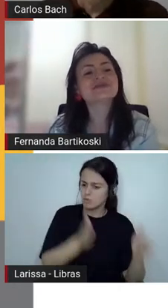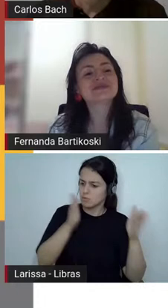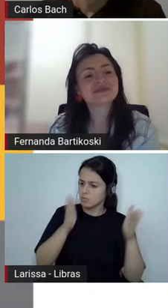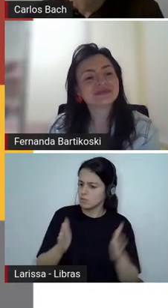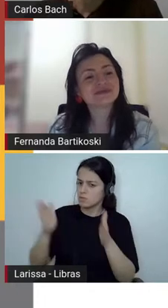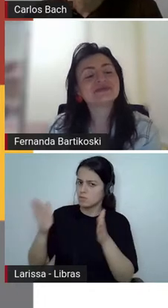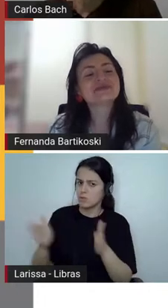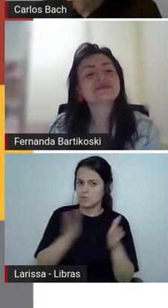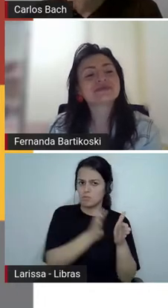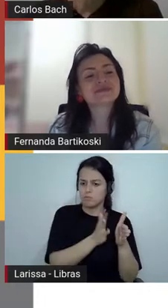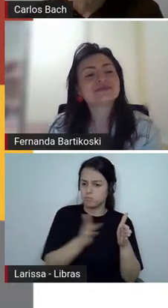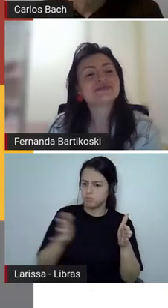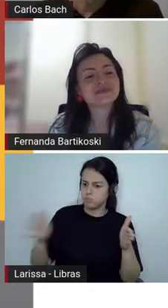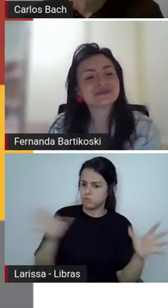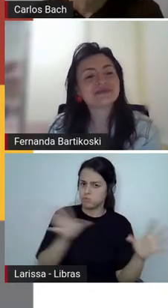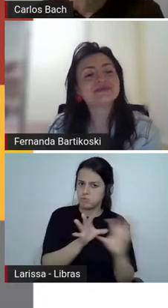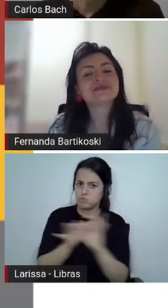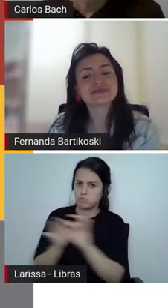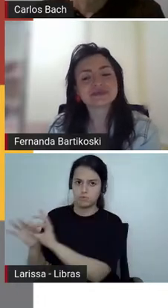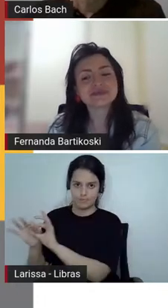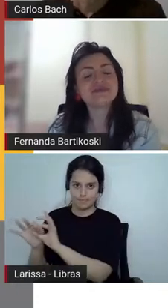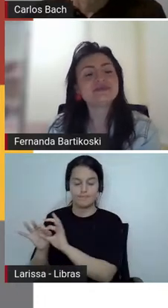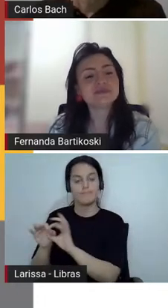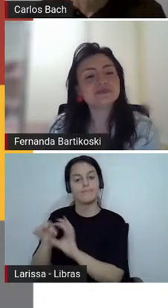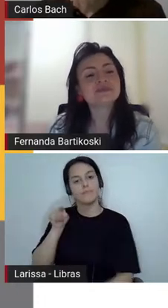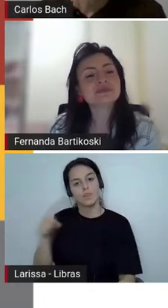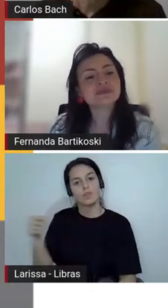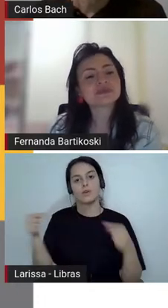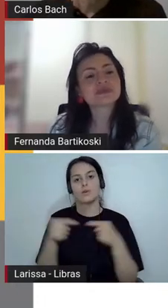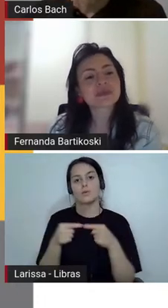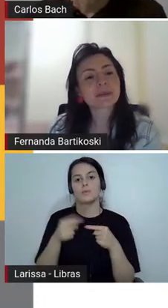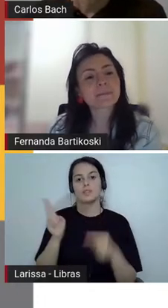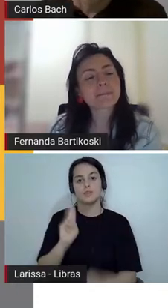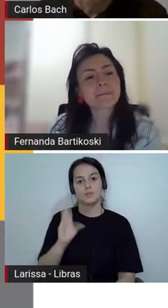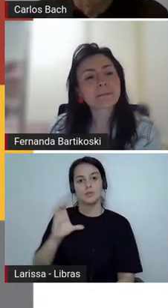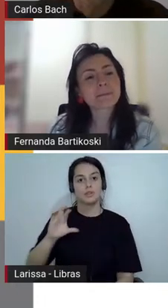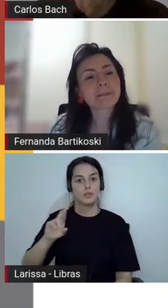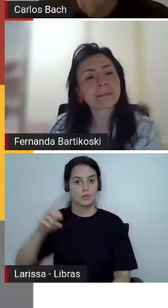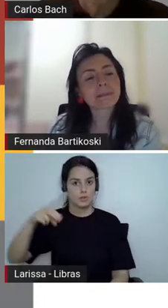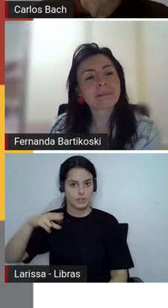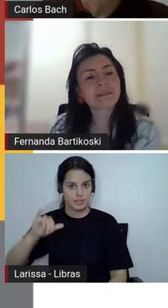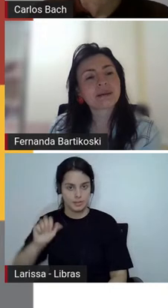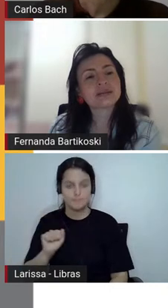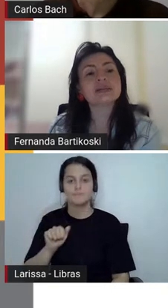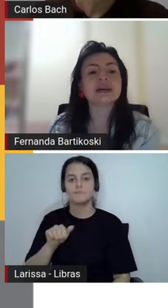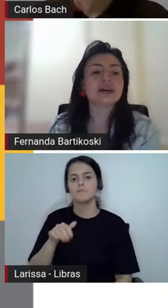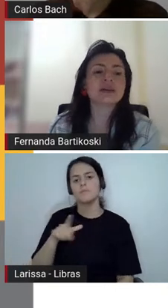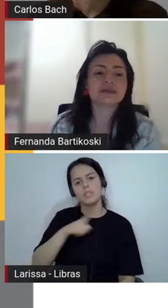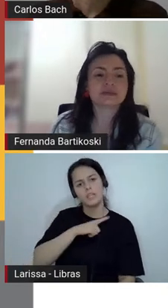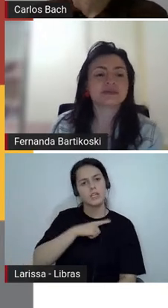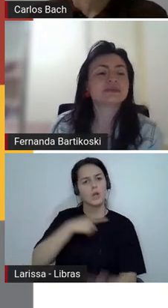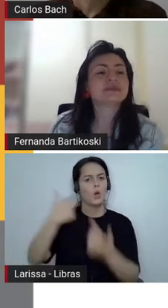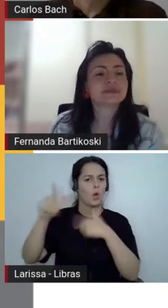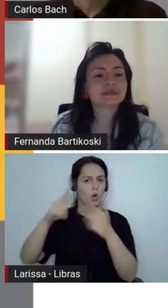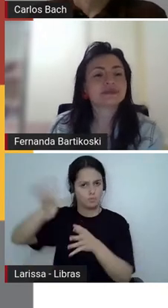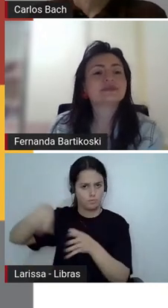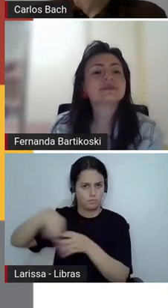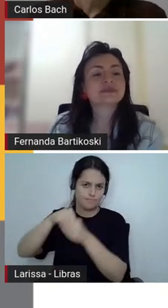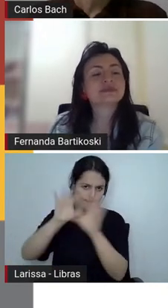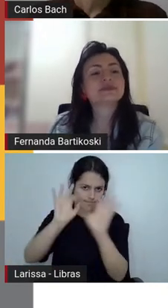né, que são ali narrados de uma forma, claro, tem outras questões ali, né, e até